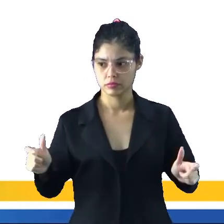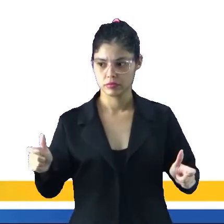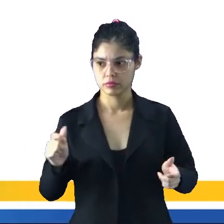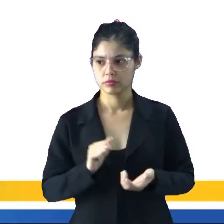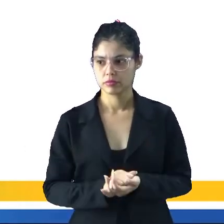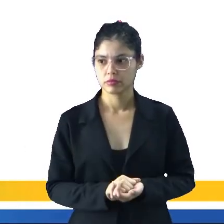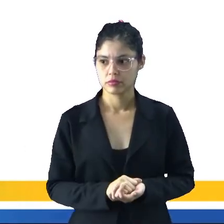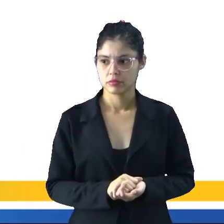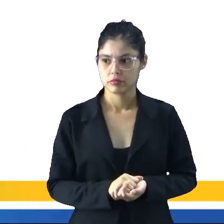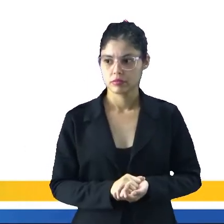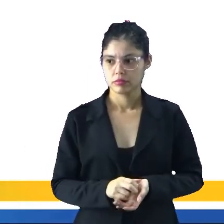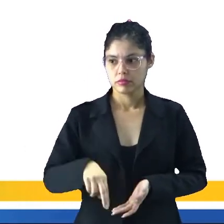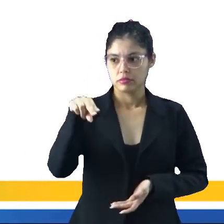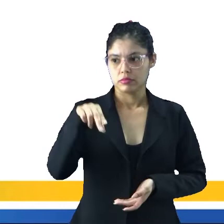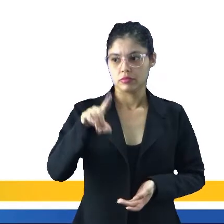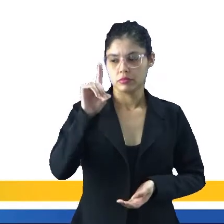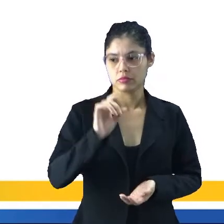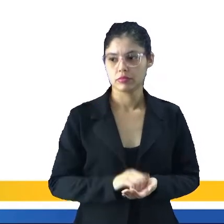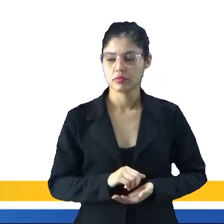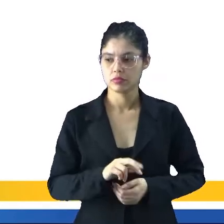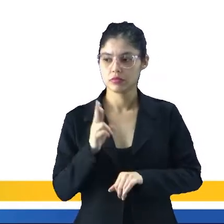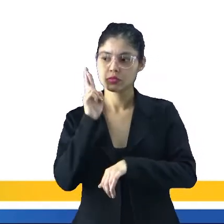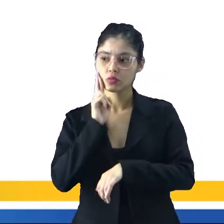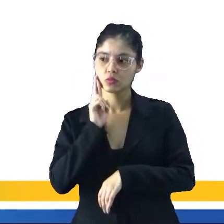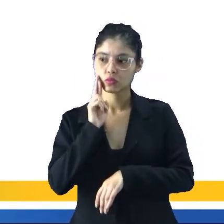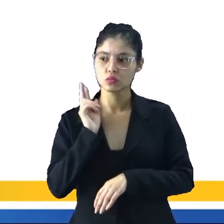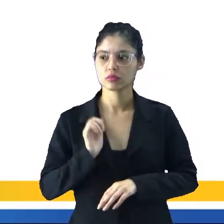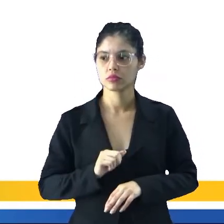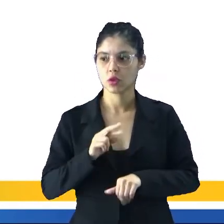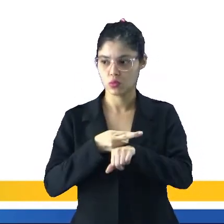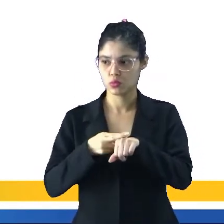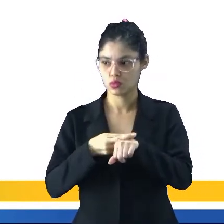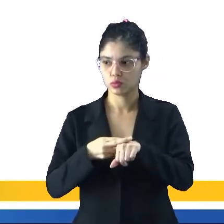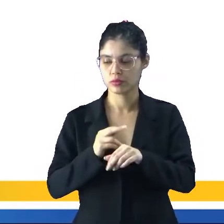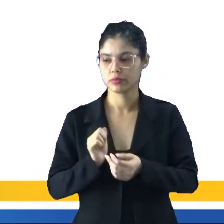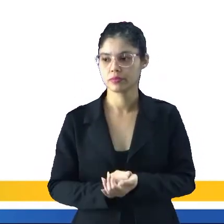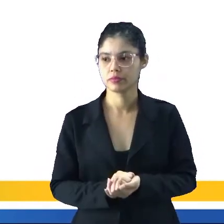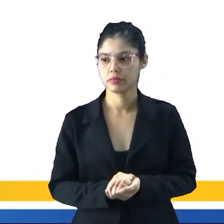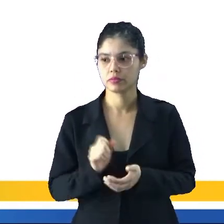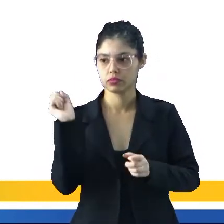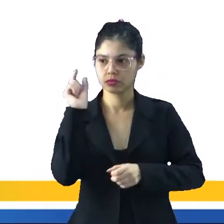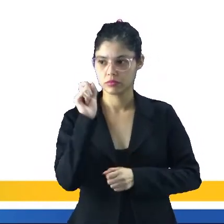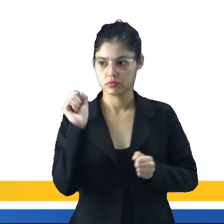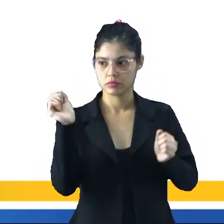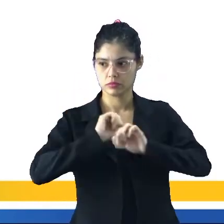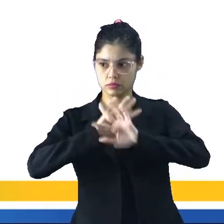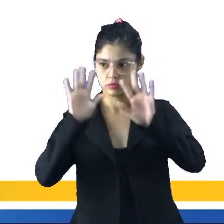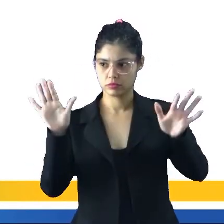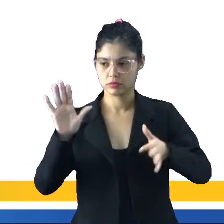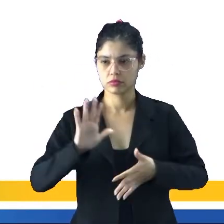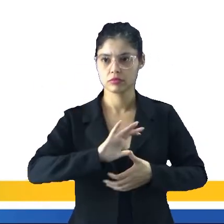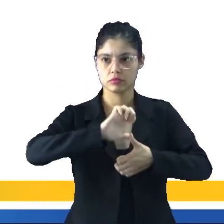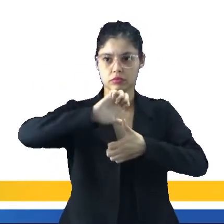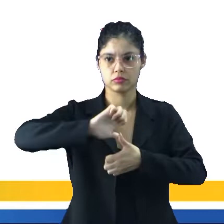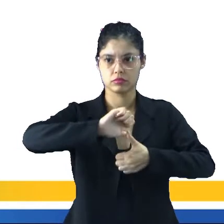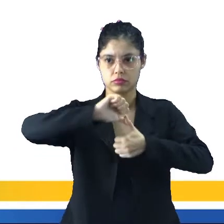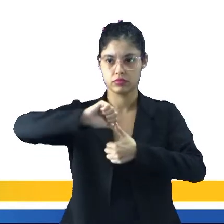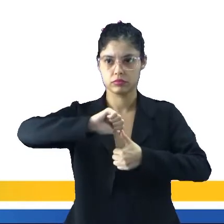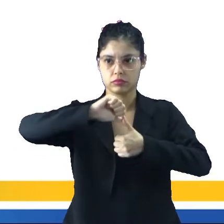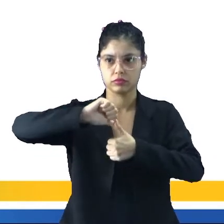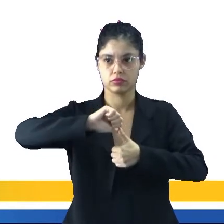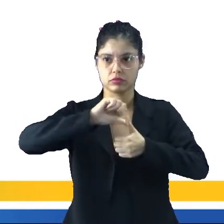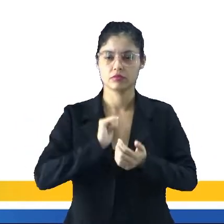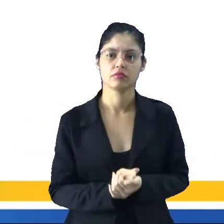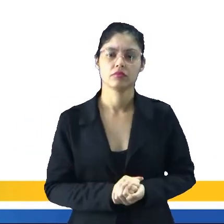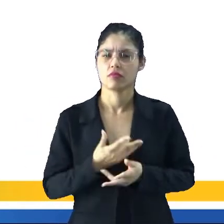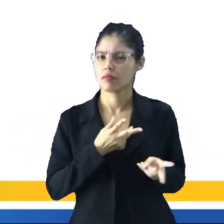esmagadora, o nordeste ali em roxinho, e o azul mais claro, né, o centro-oeste. Percebam também